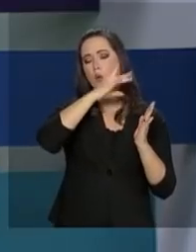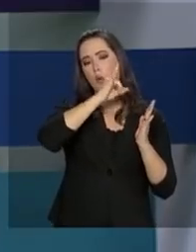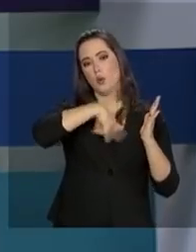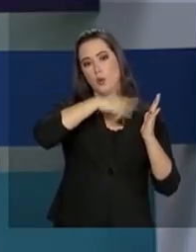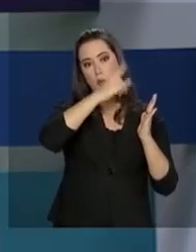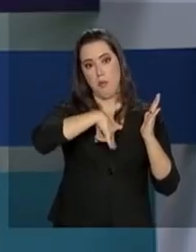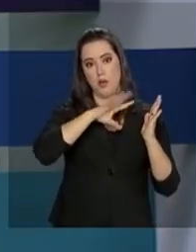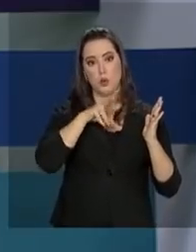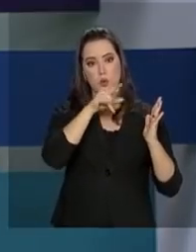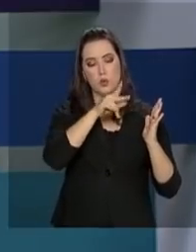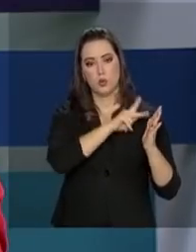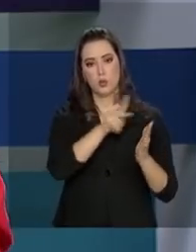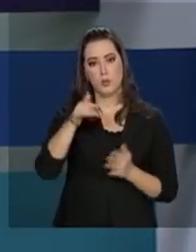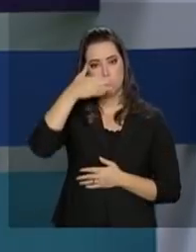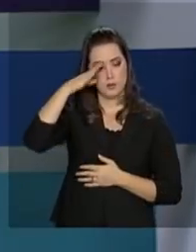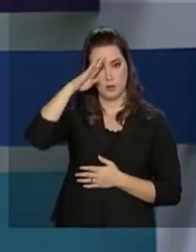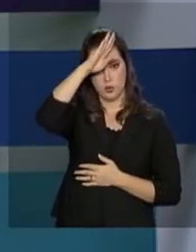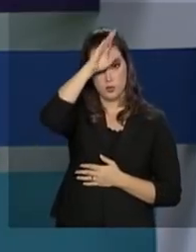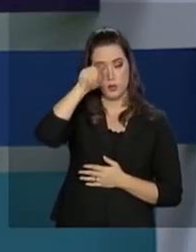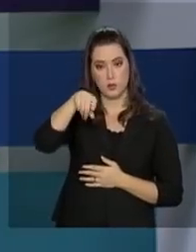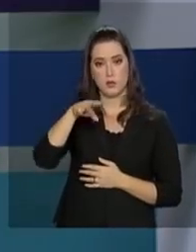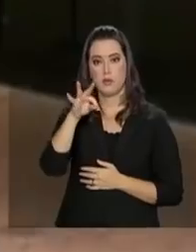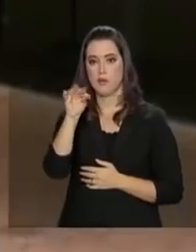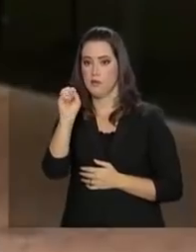A repórter Luana Karen tem as informações.